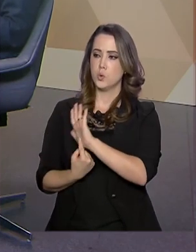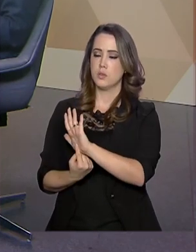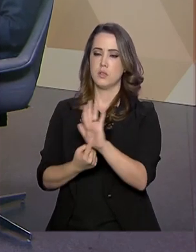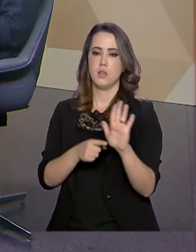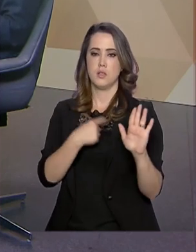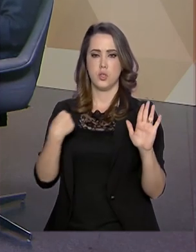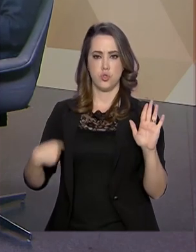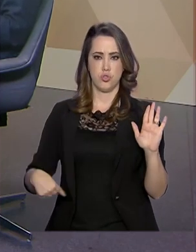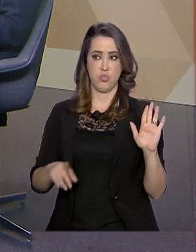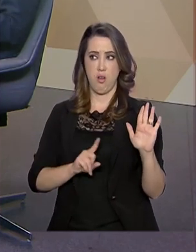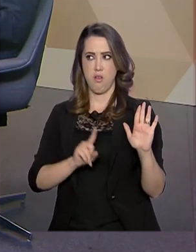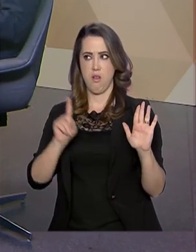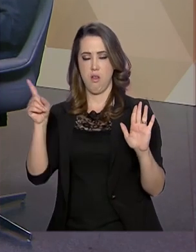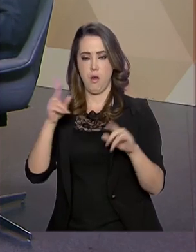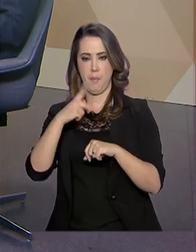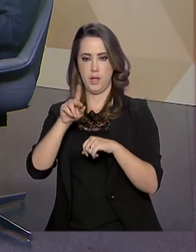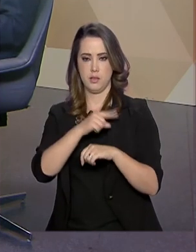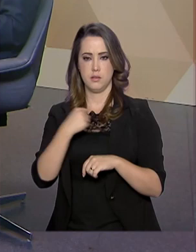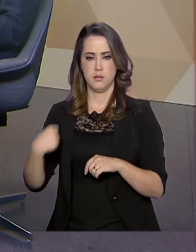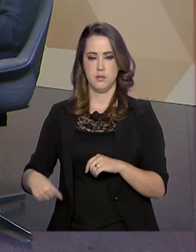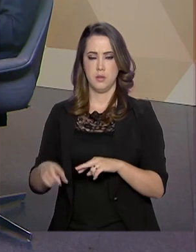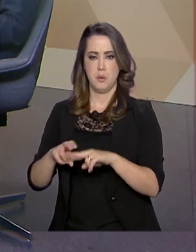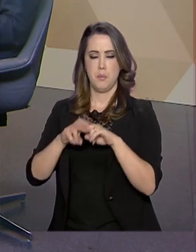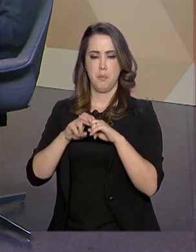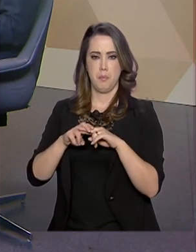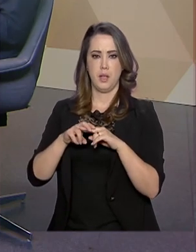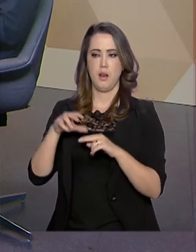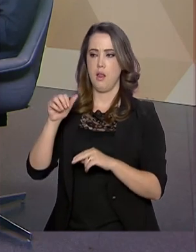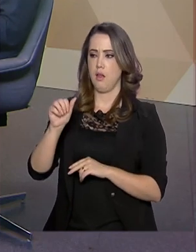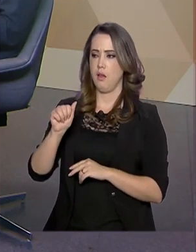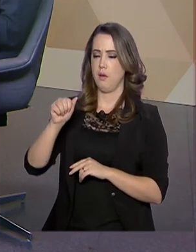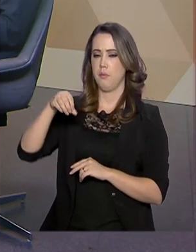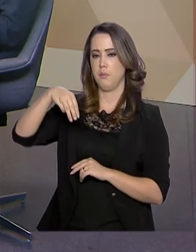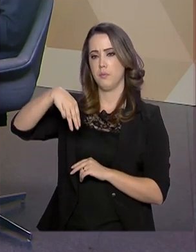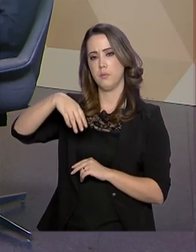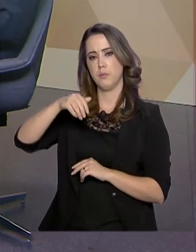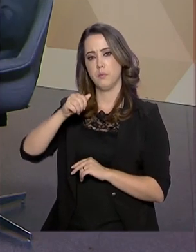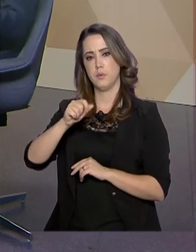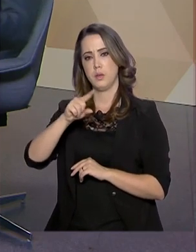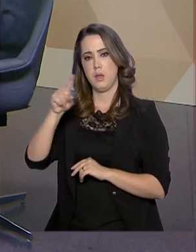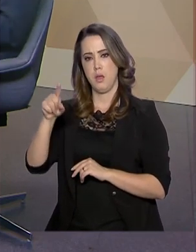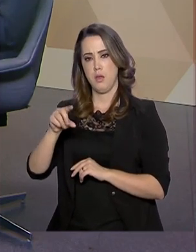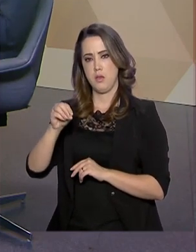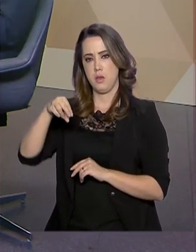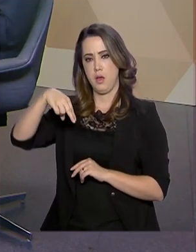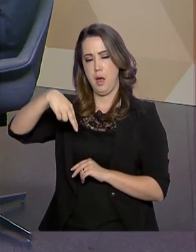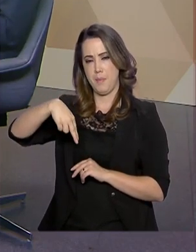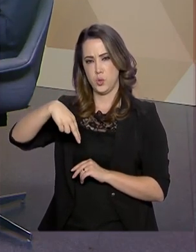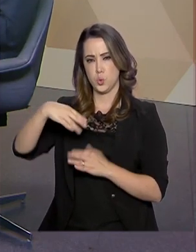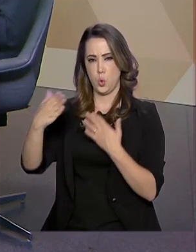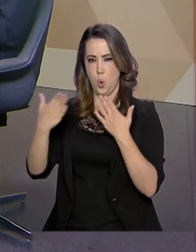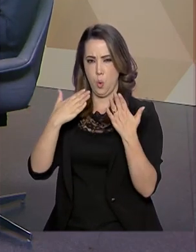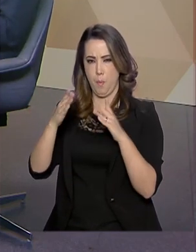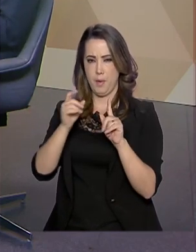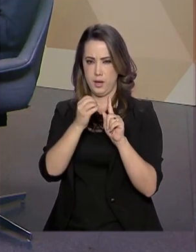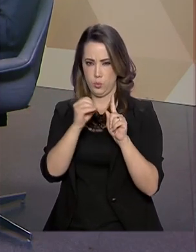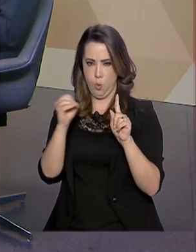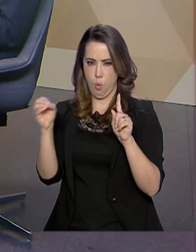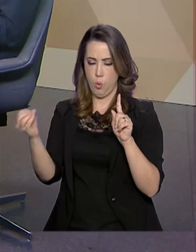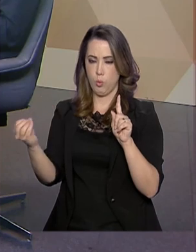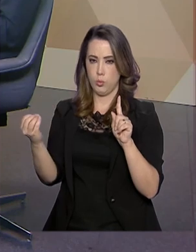Amazon, que é o equivalente ao Google,